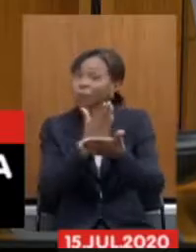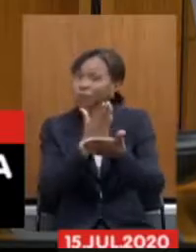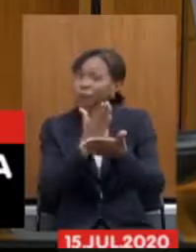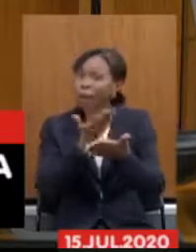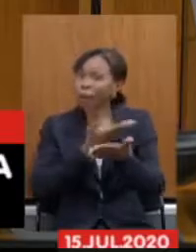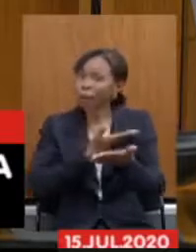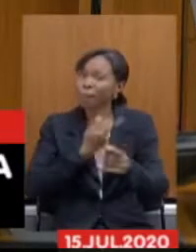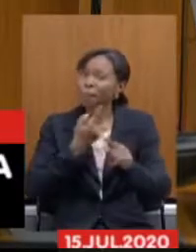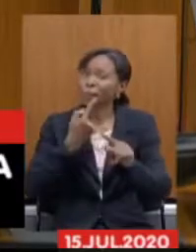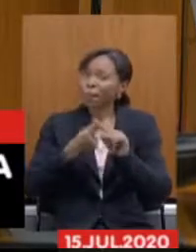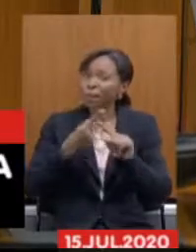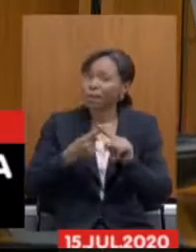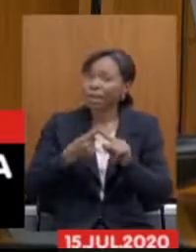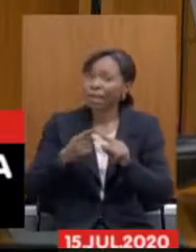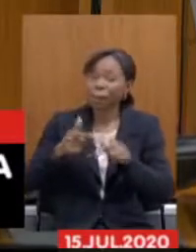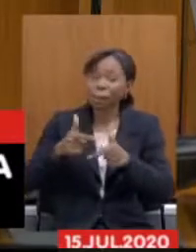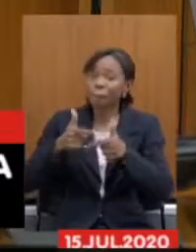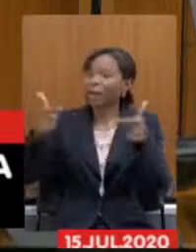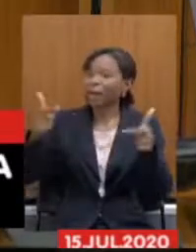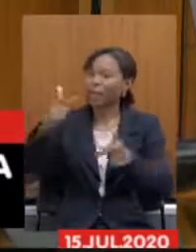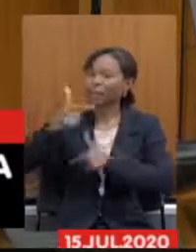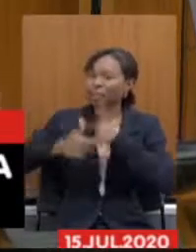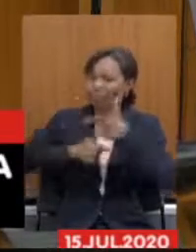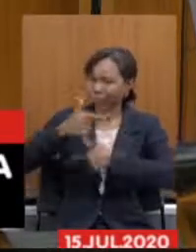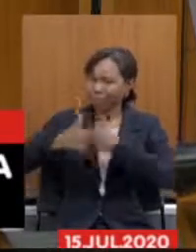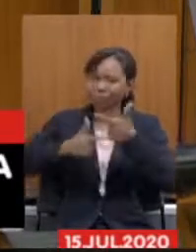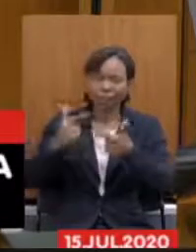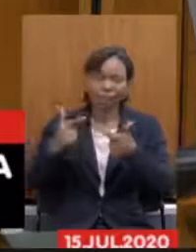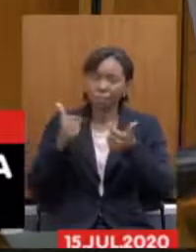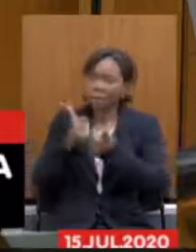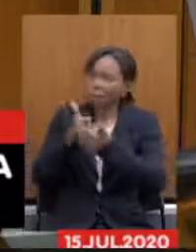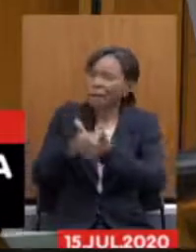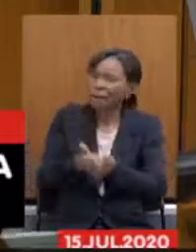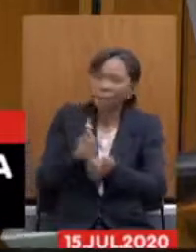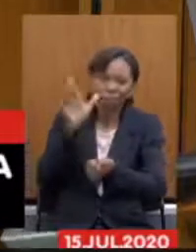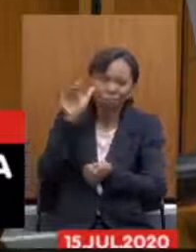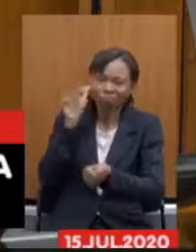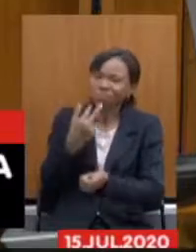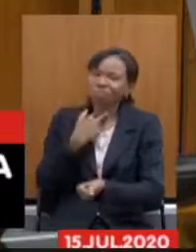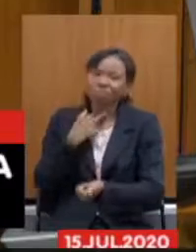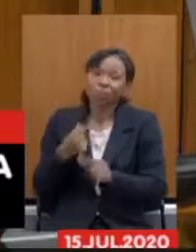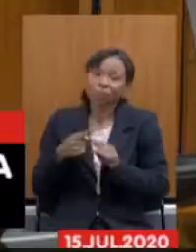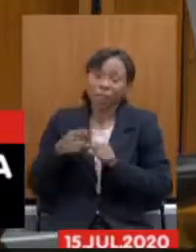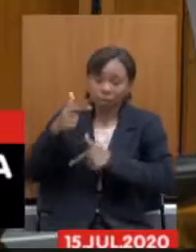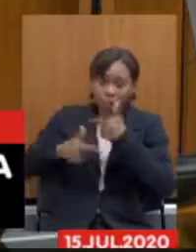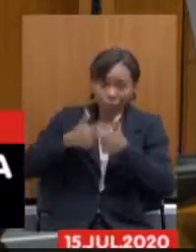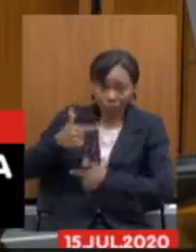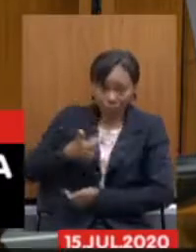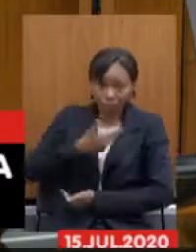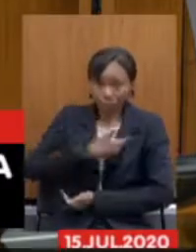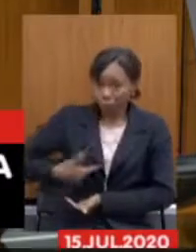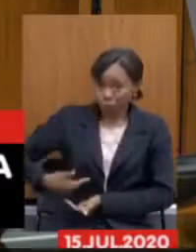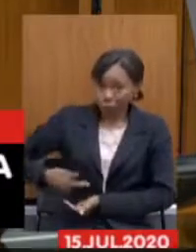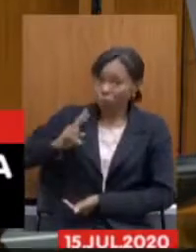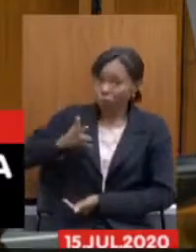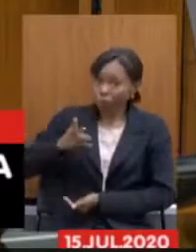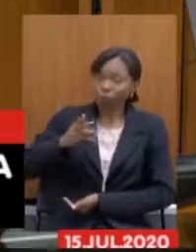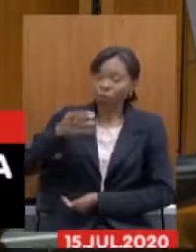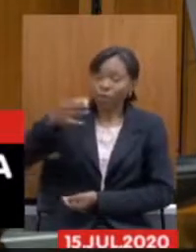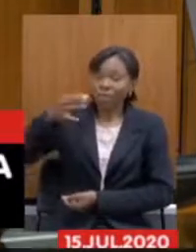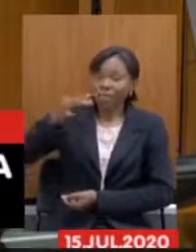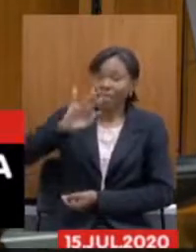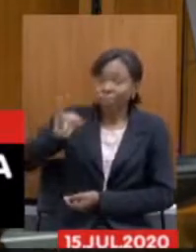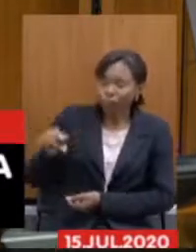nesse momento e não podem acompanhar esse debate aqui porque o serviço público de Minas Gerais não parou o TJ não parou